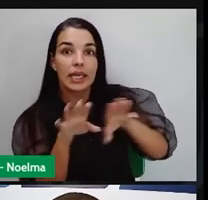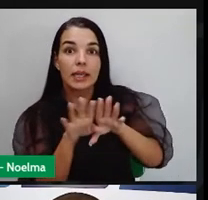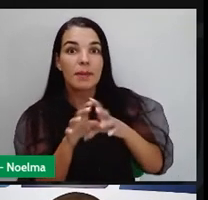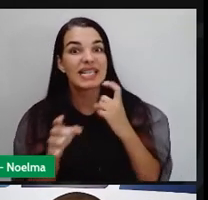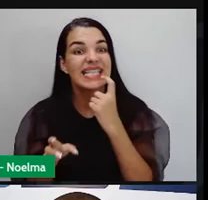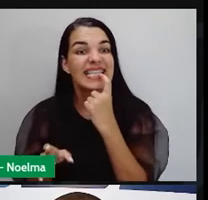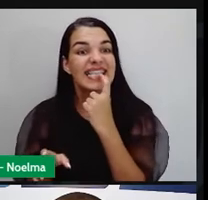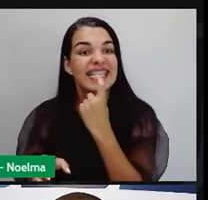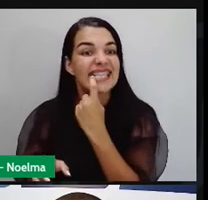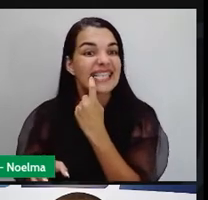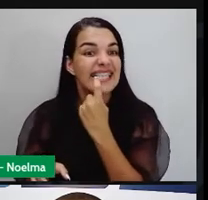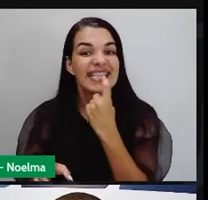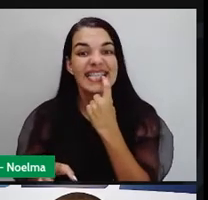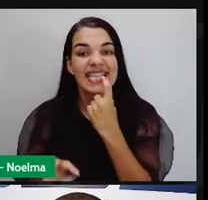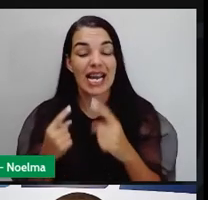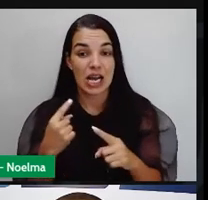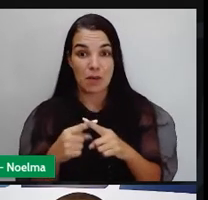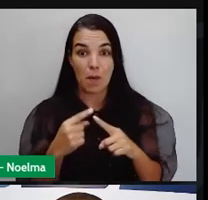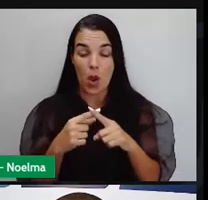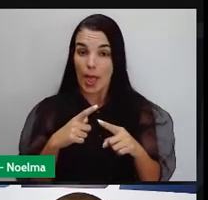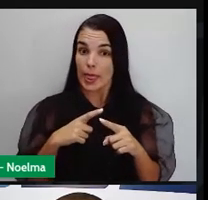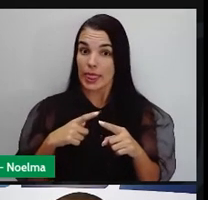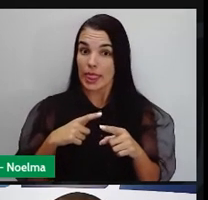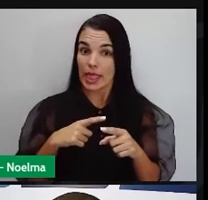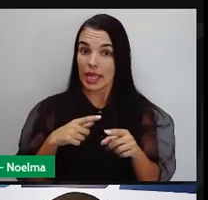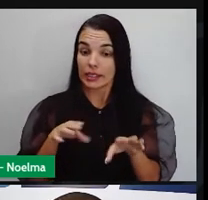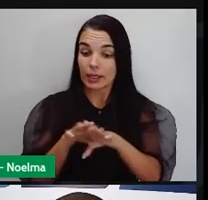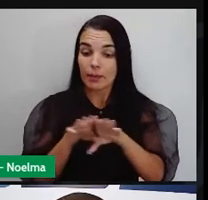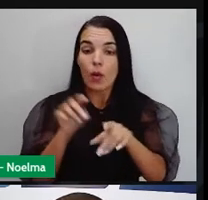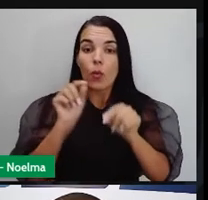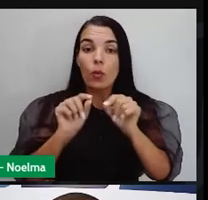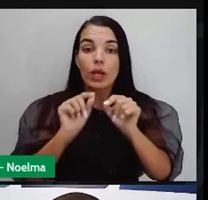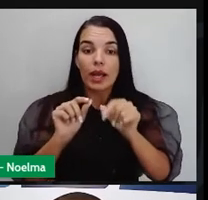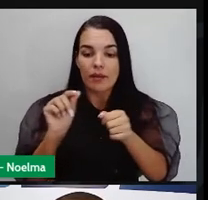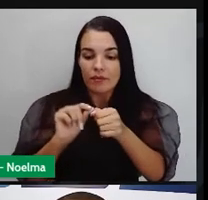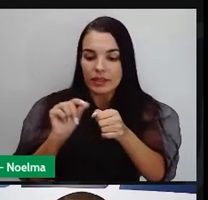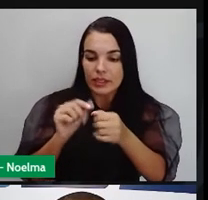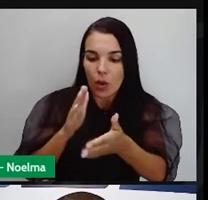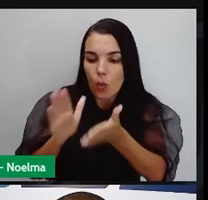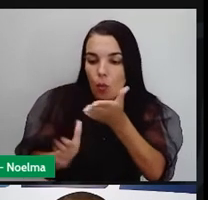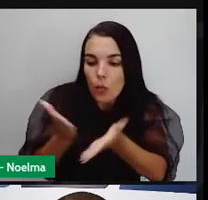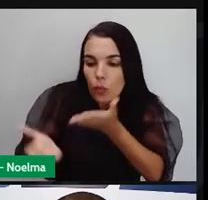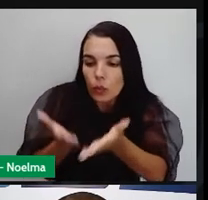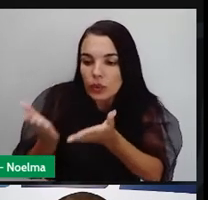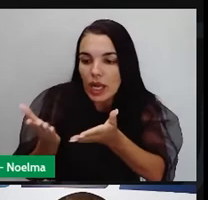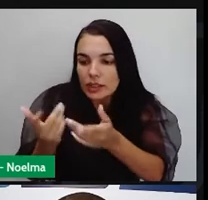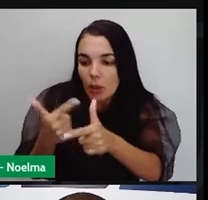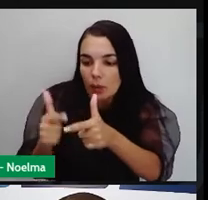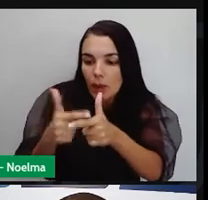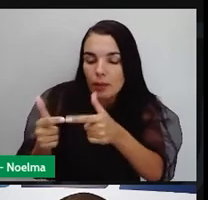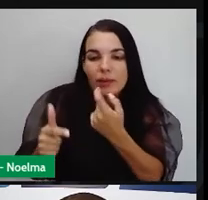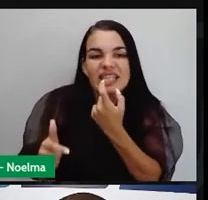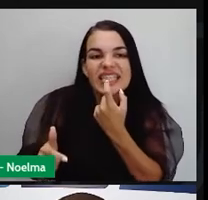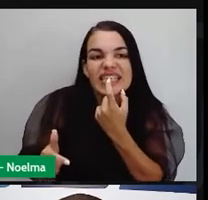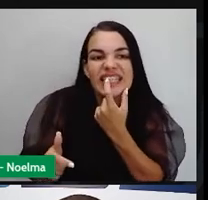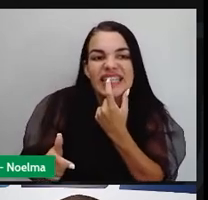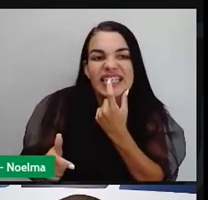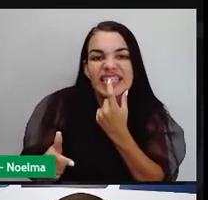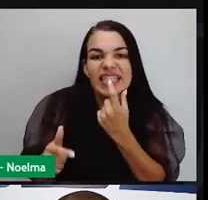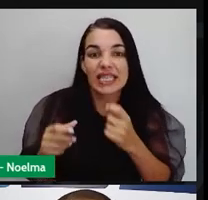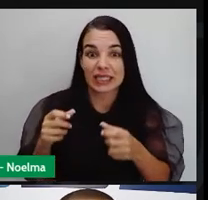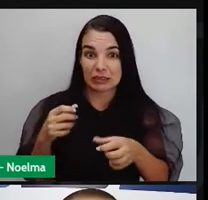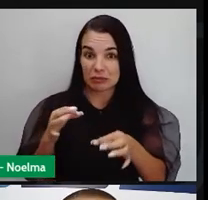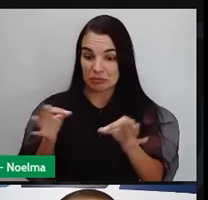Eles conseguiam, inclusive, tratar de problemas dentários de um modo bem